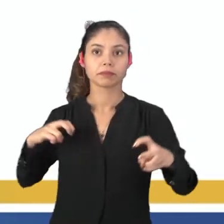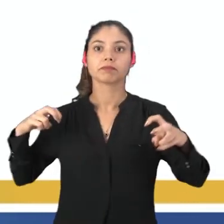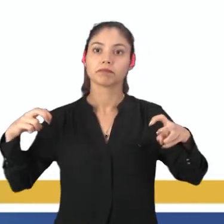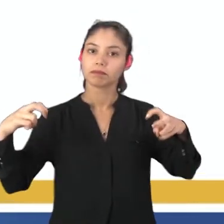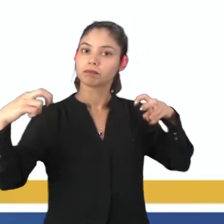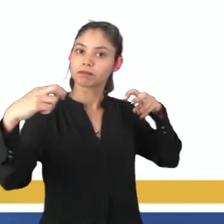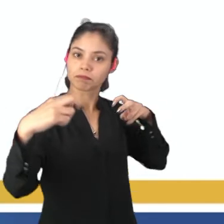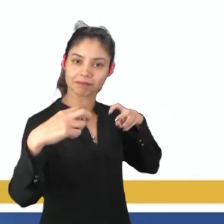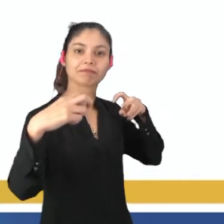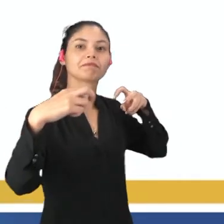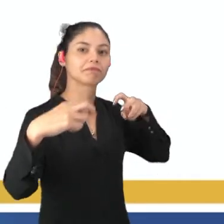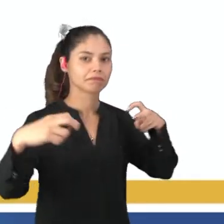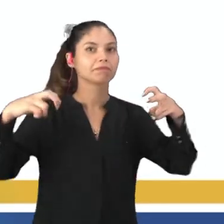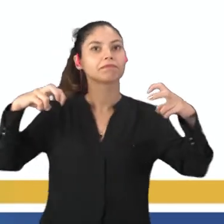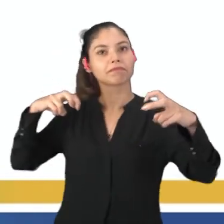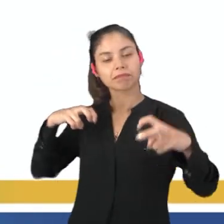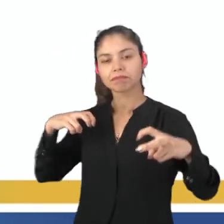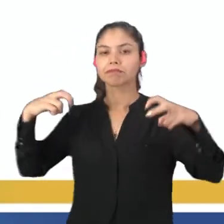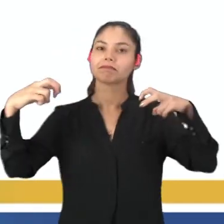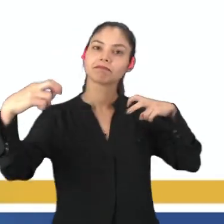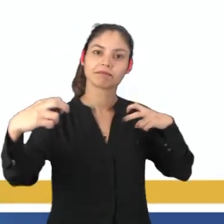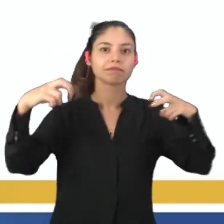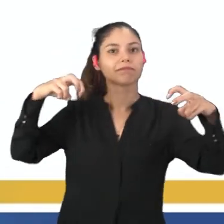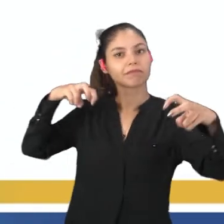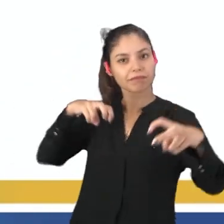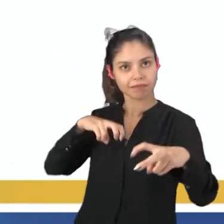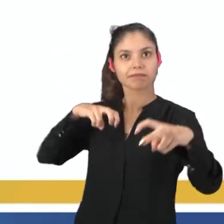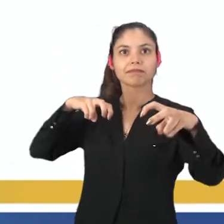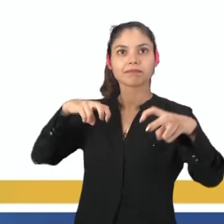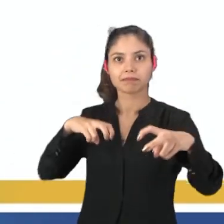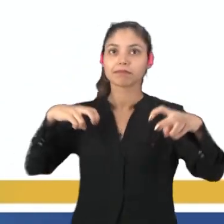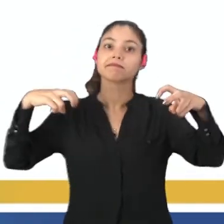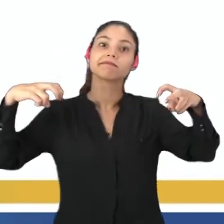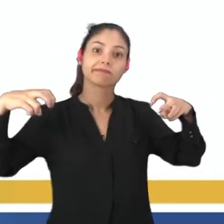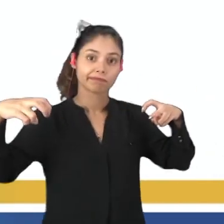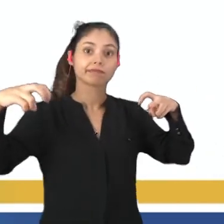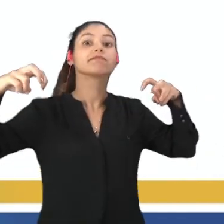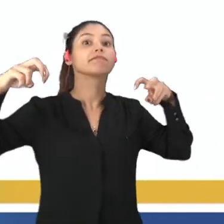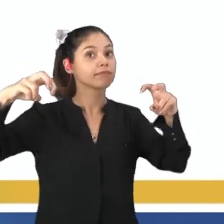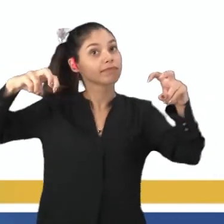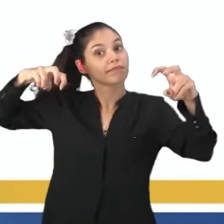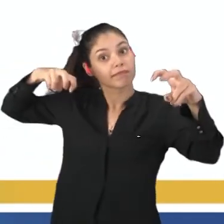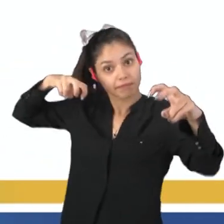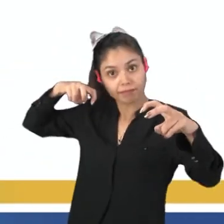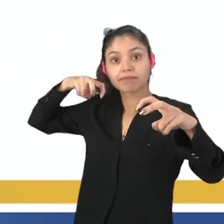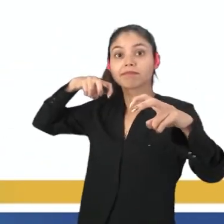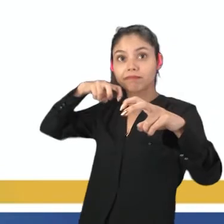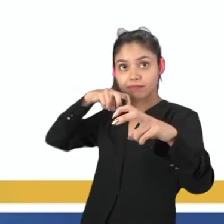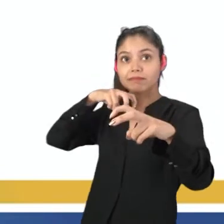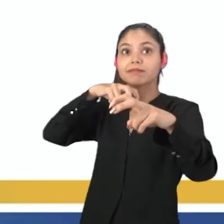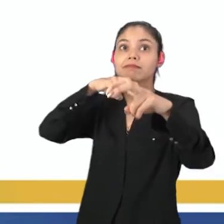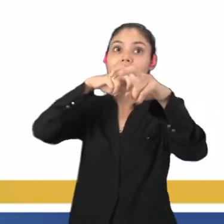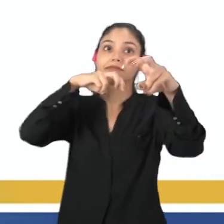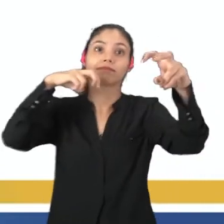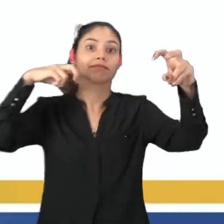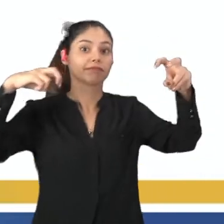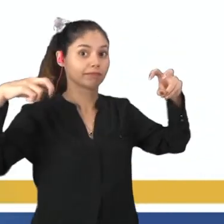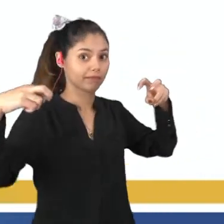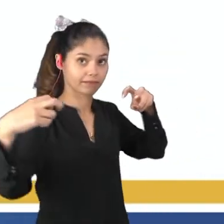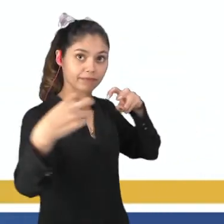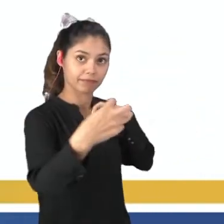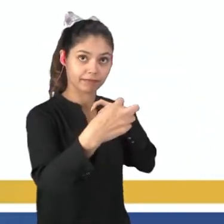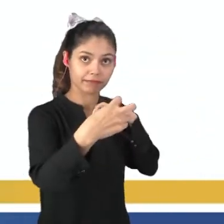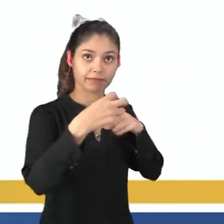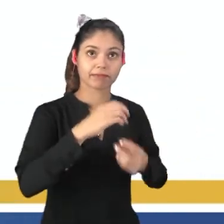Ciranda, cirandinha, vamos todos cirandar Vamos dar a meia volta, volta e meia